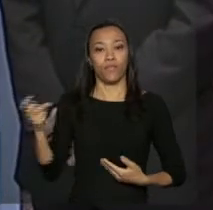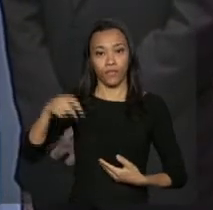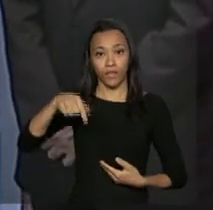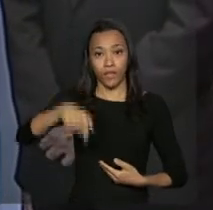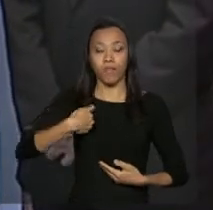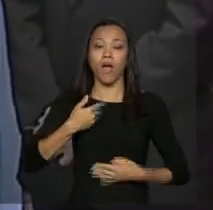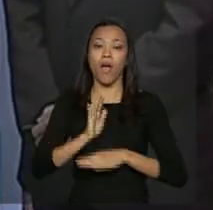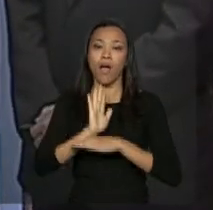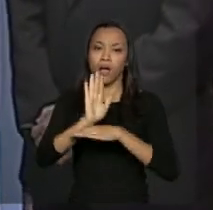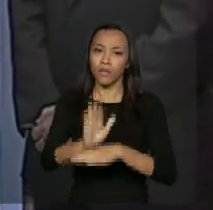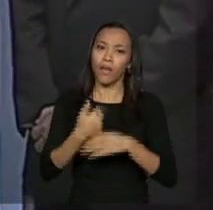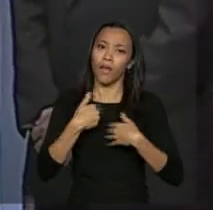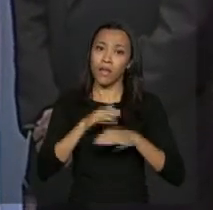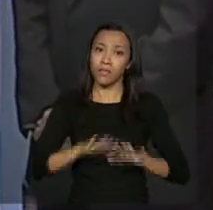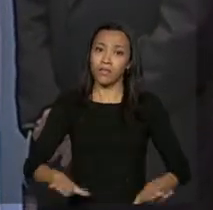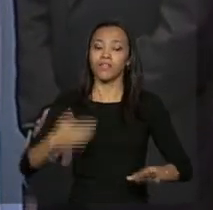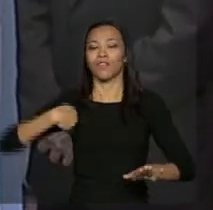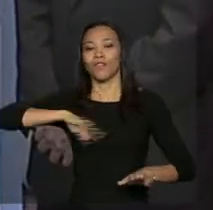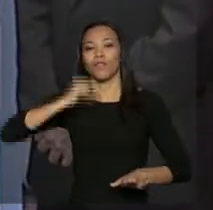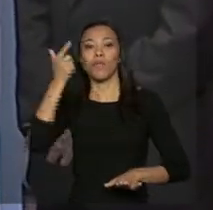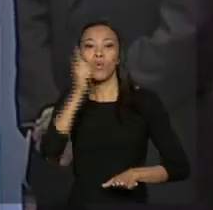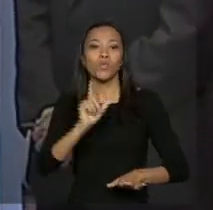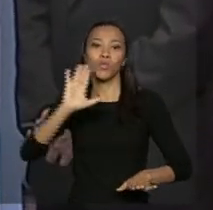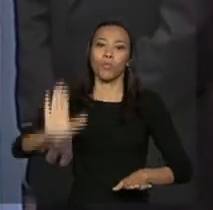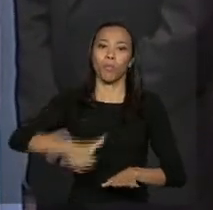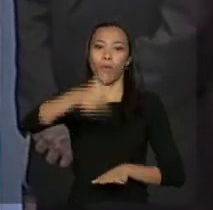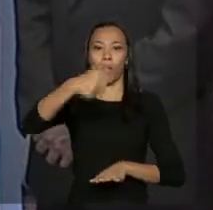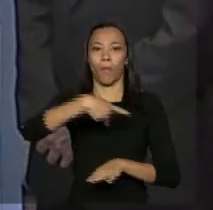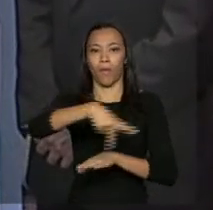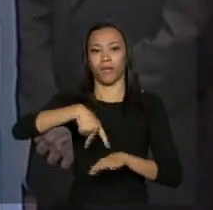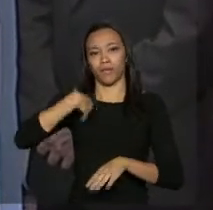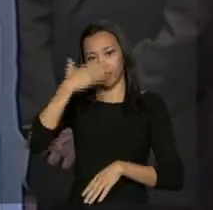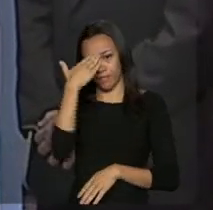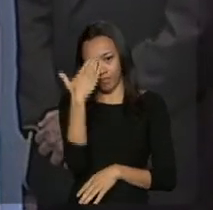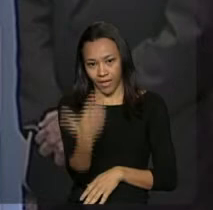acredito que é assim que a gente vai construir um país melhor. Obrigada.